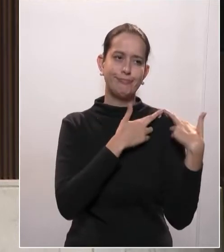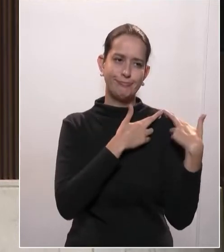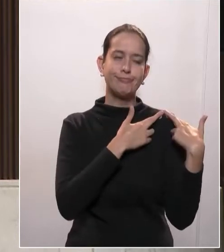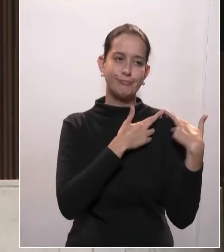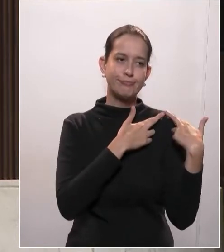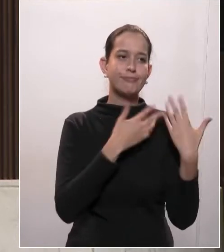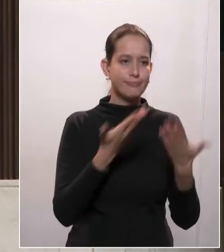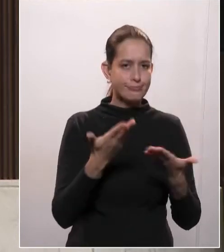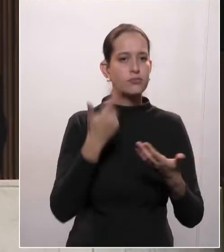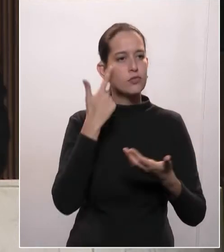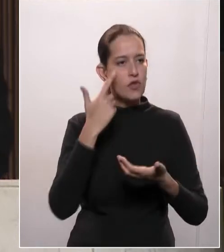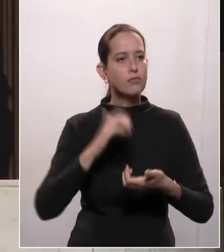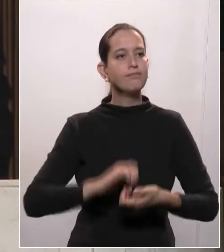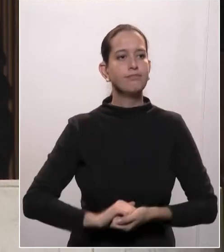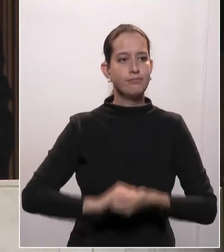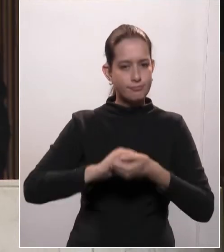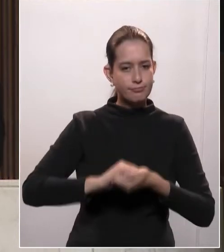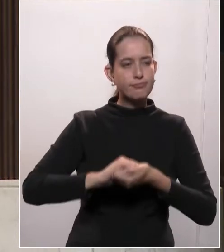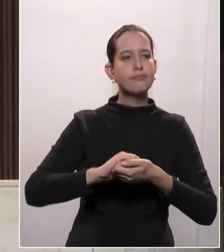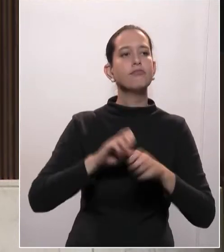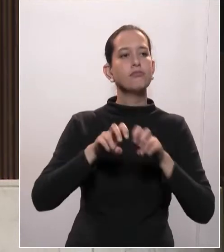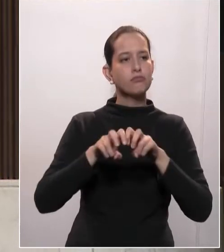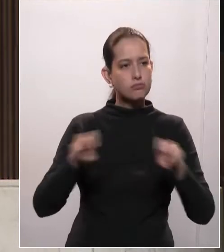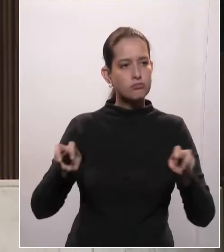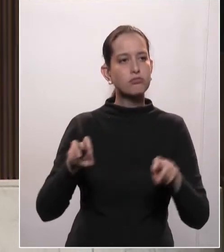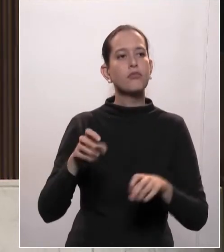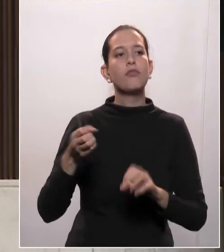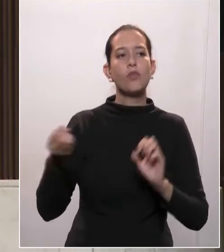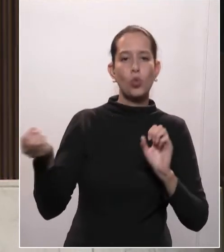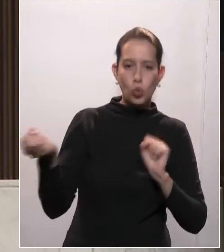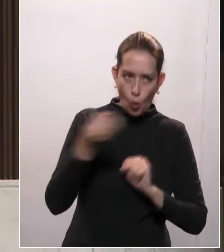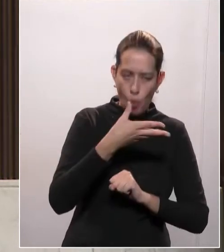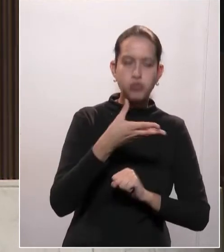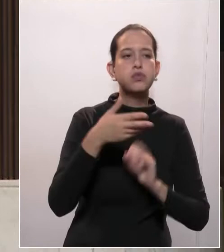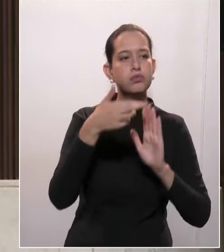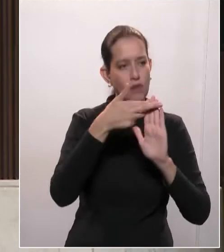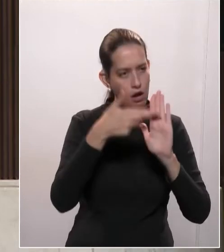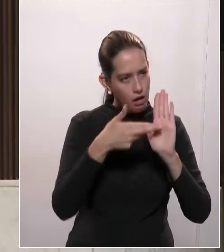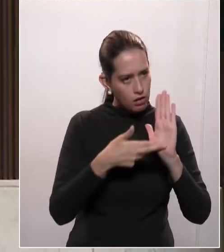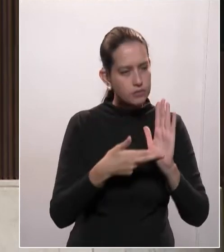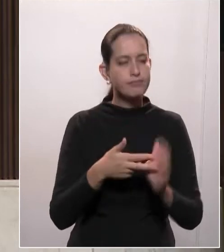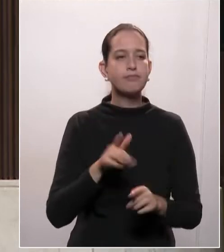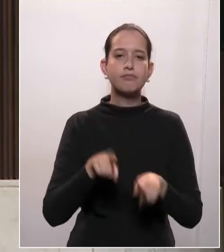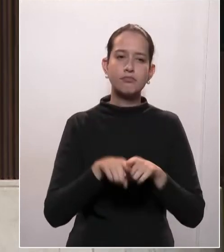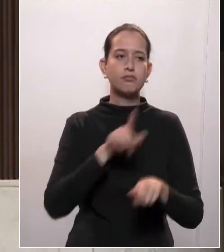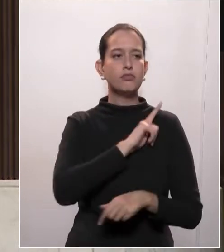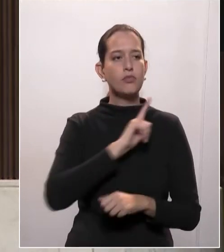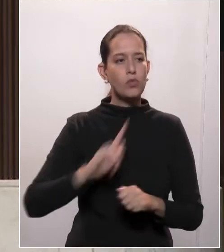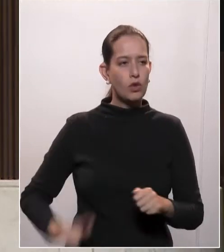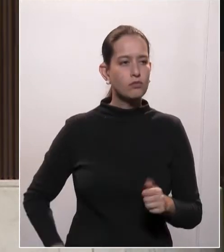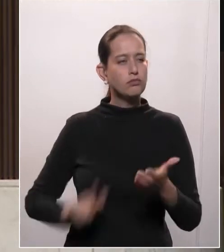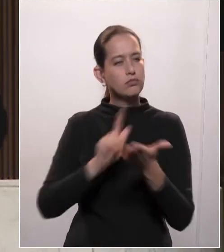cumprimentar as medidas que os governadores de vários estados estão tomando,